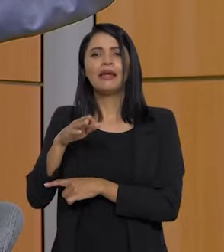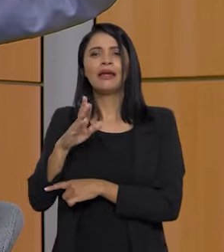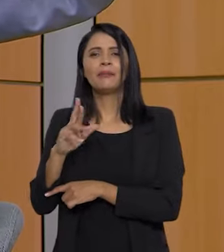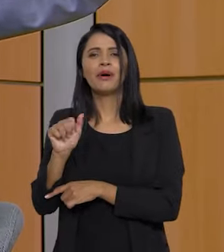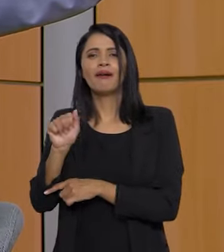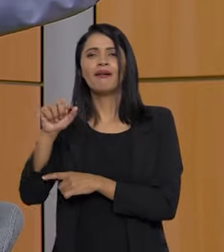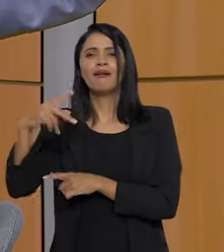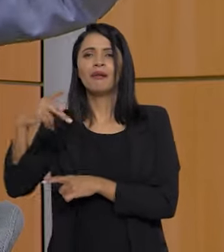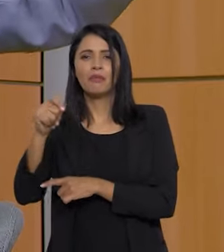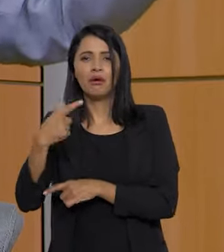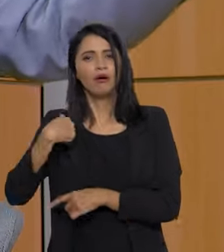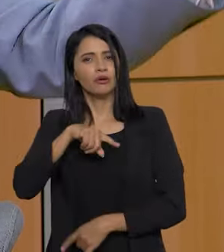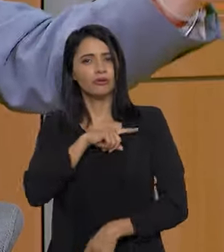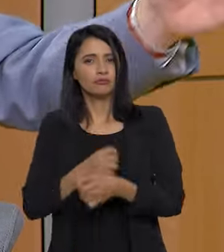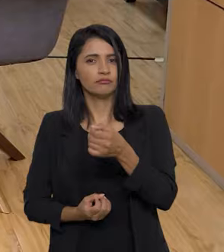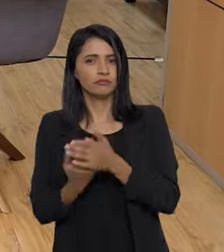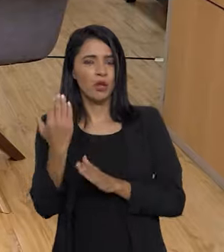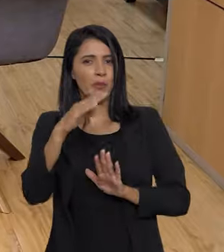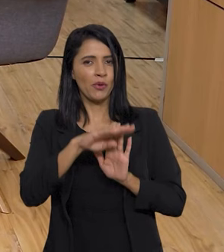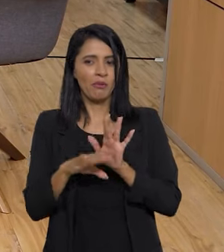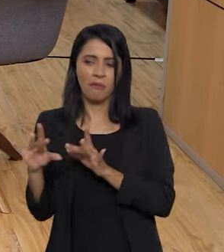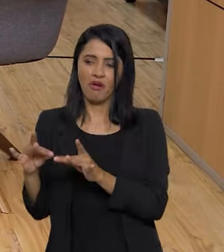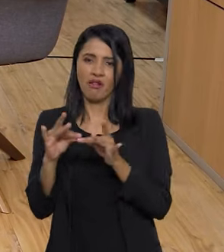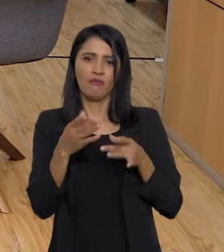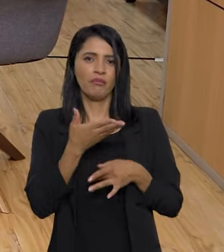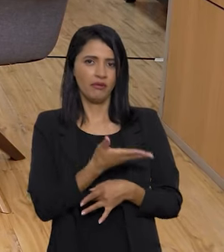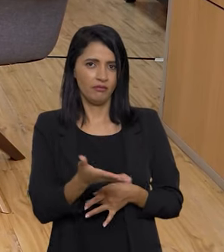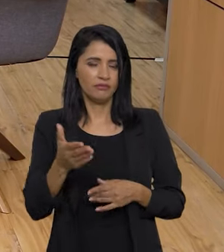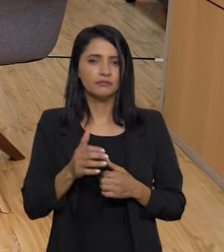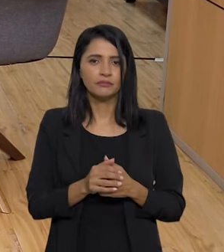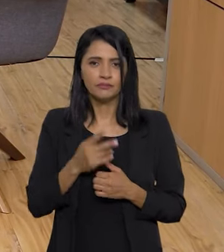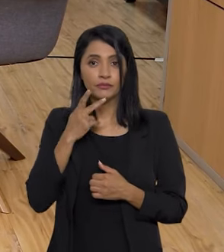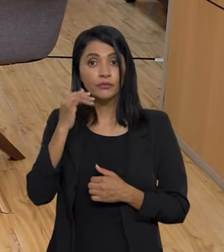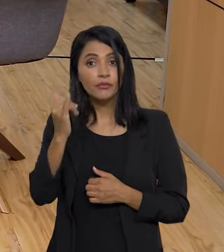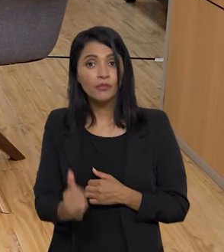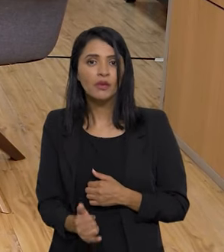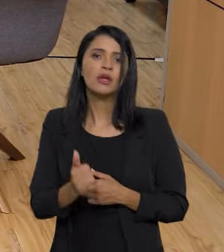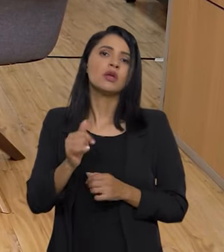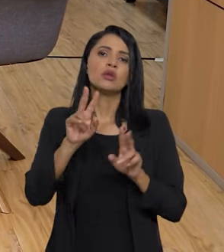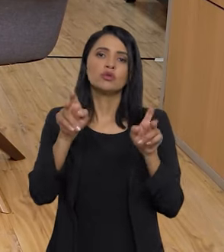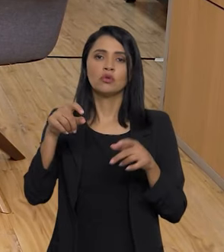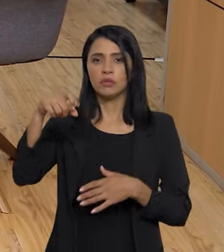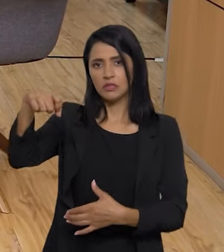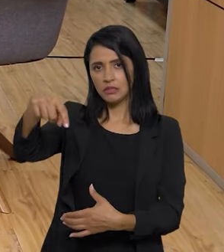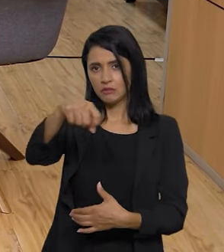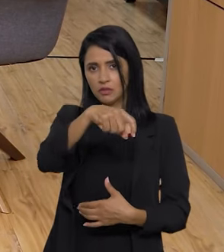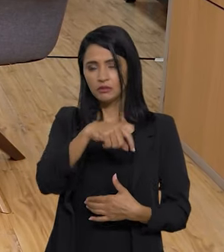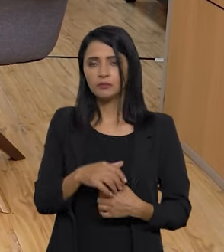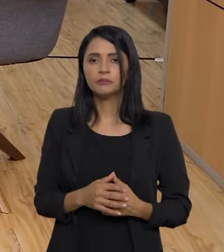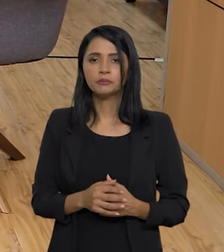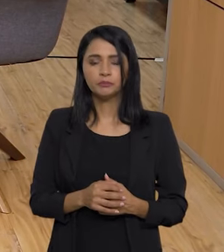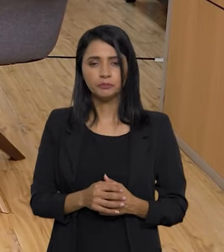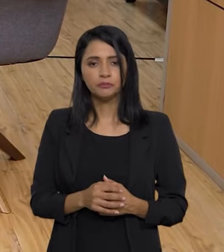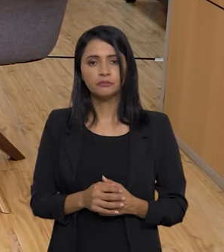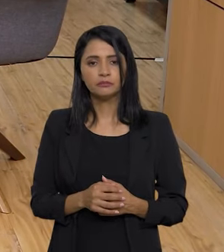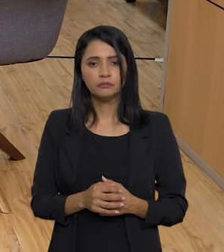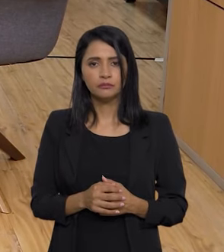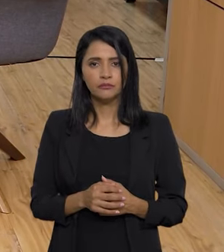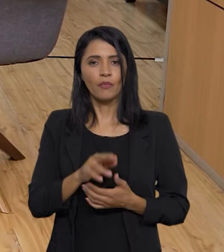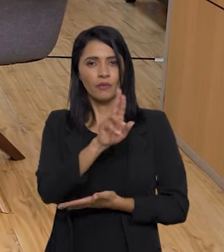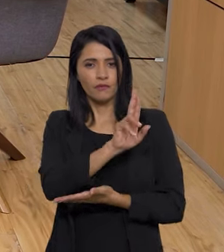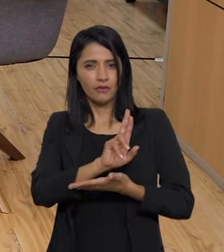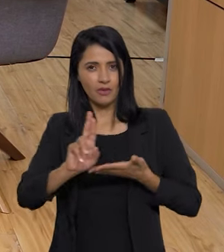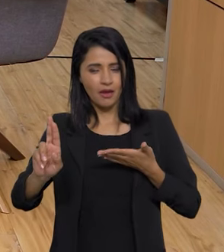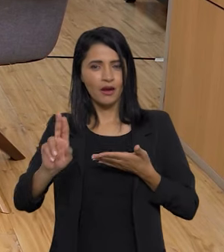Embrapa, nós estamos fazendo programas para levar para os pequenos. Eu vou te contar sobre sementes. Nós,